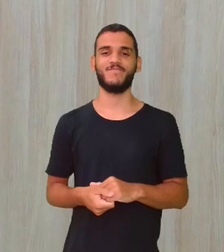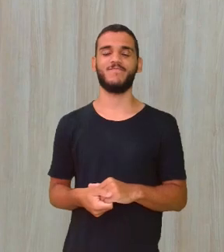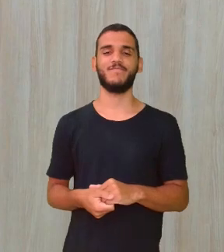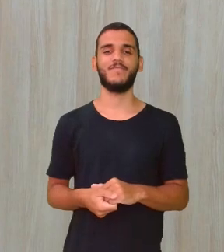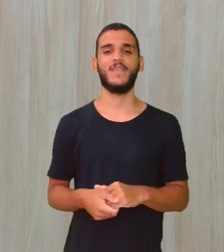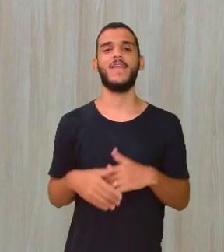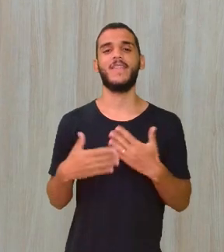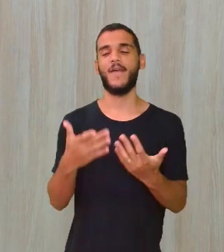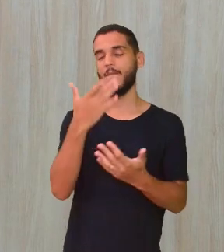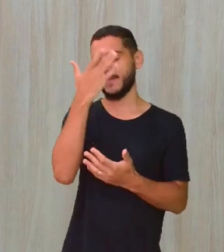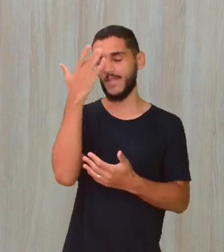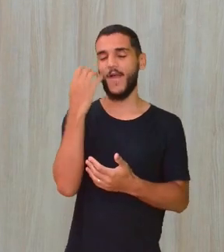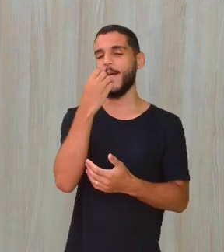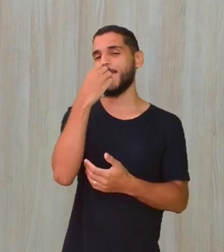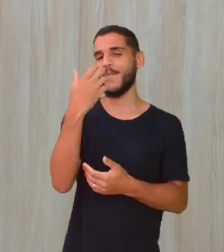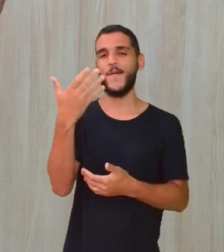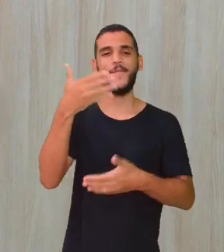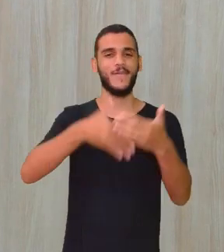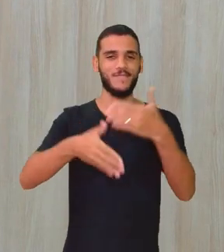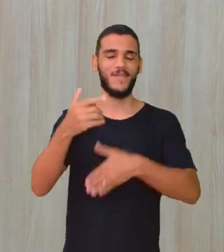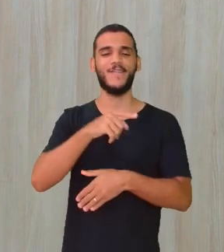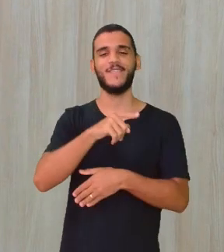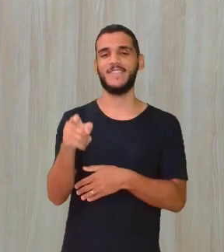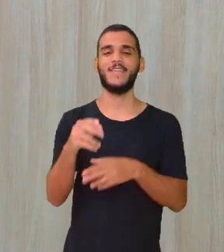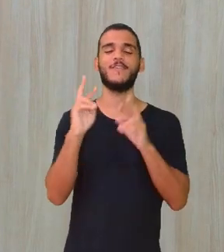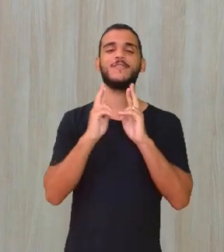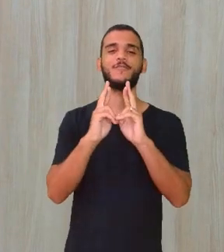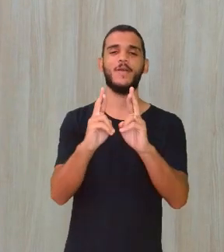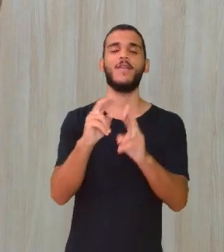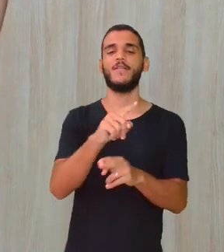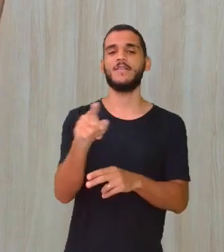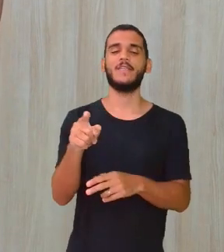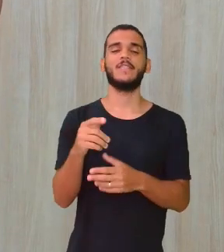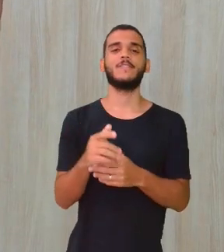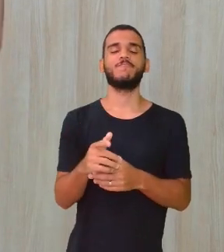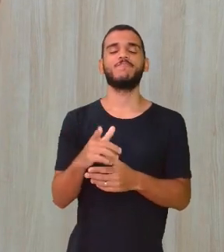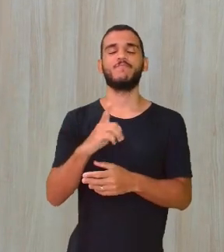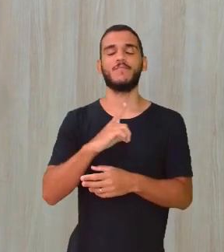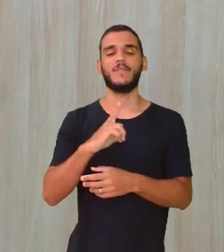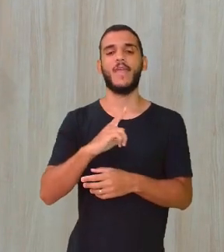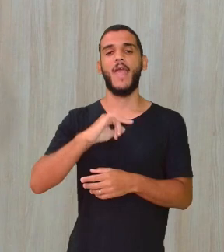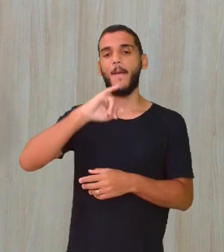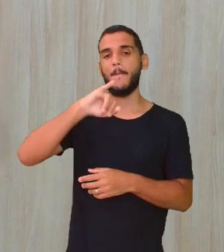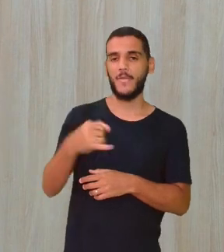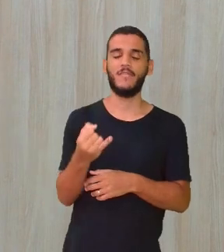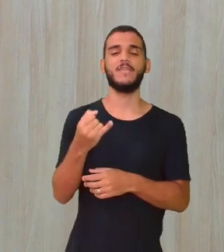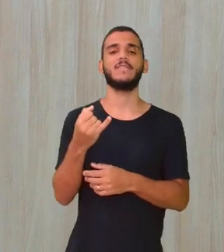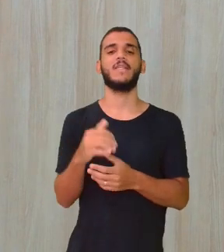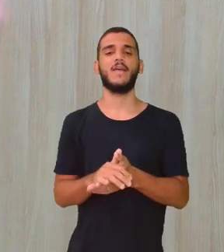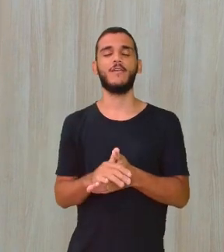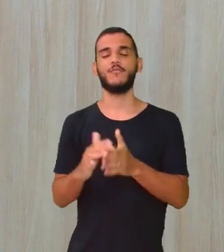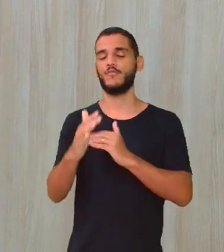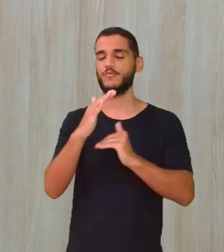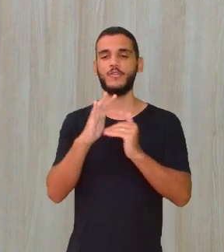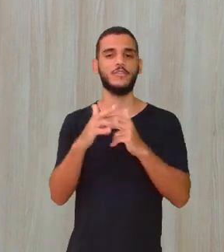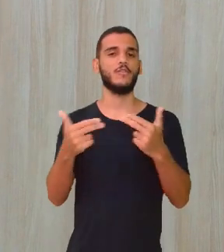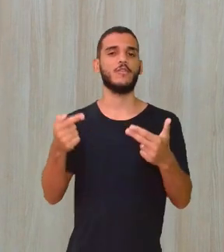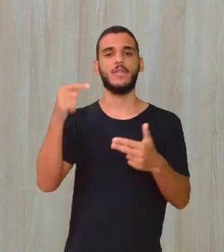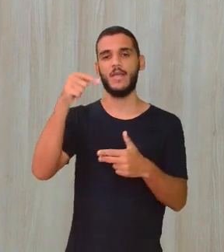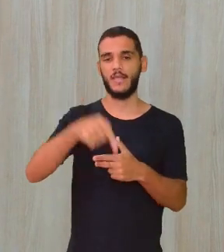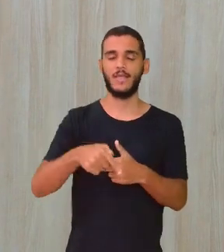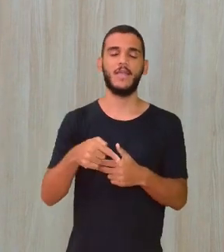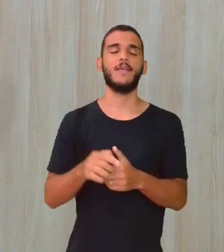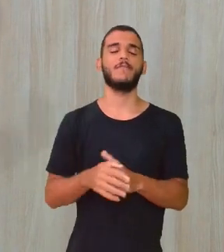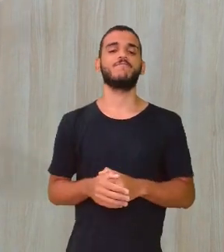Gente, como sempre, foi um prazer estar aqui. Eu espero que vocês tenham tirado o proveito das nossas discussões sobre preconceito linguístico, variação